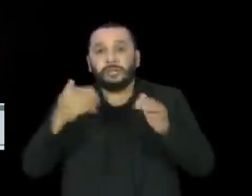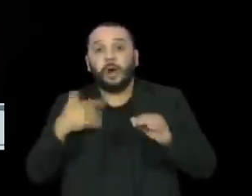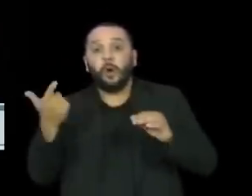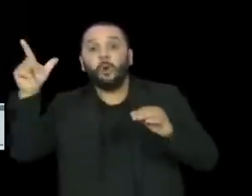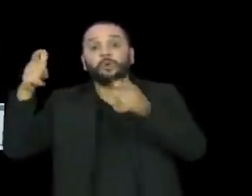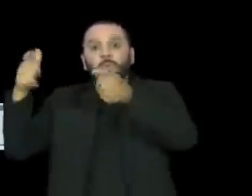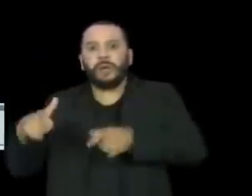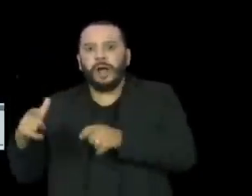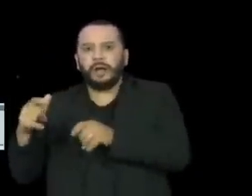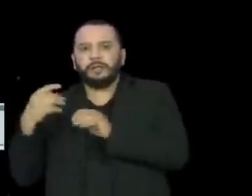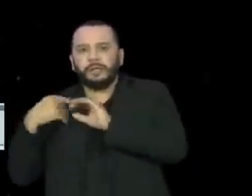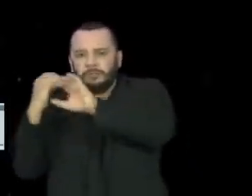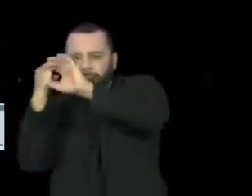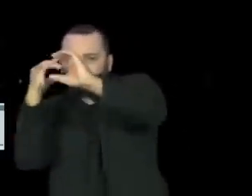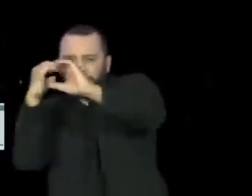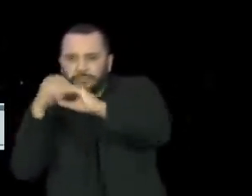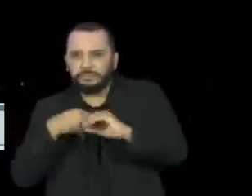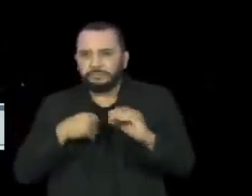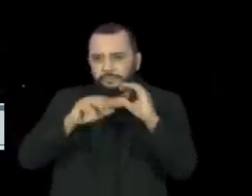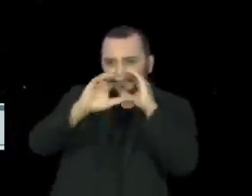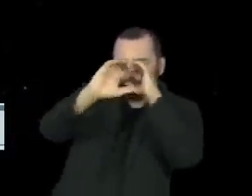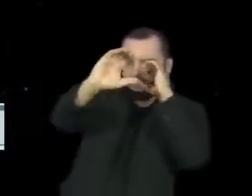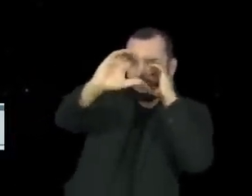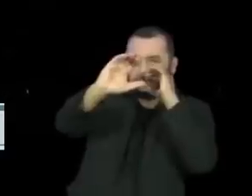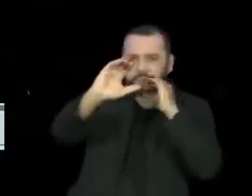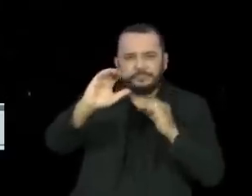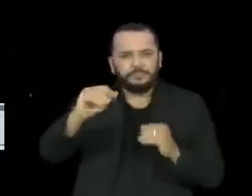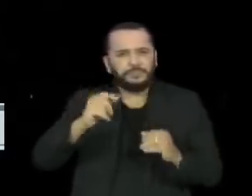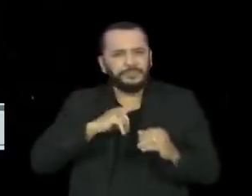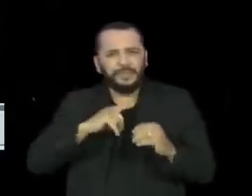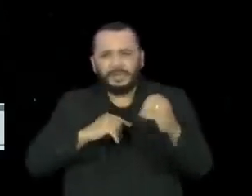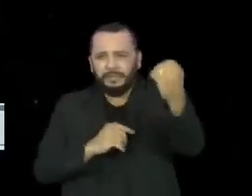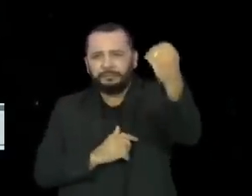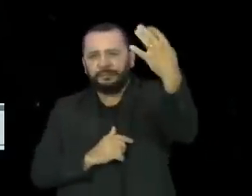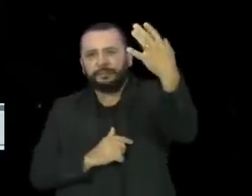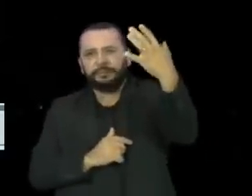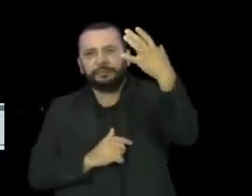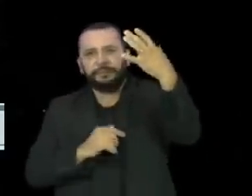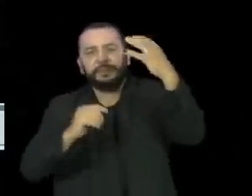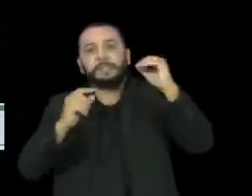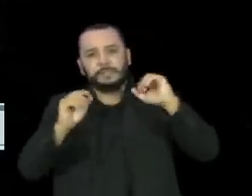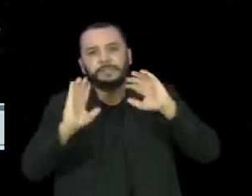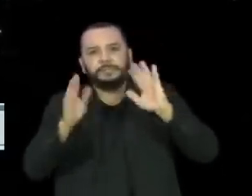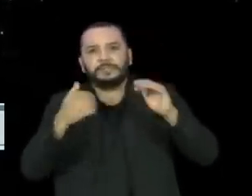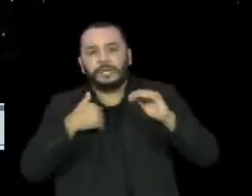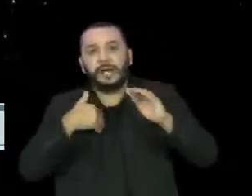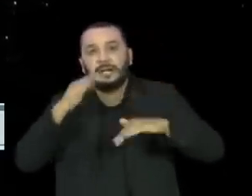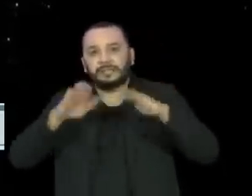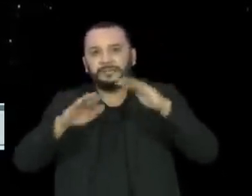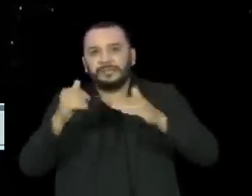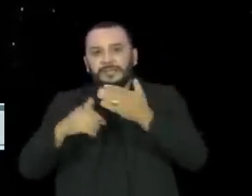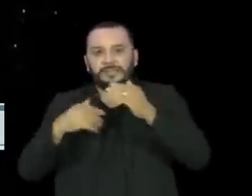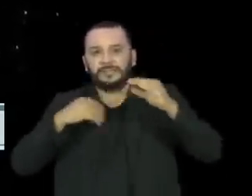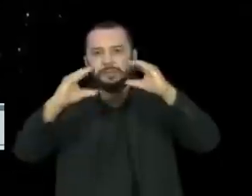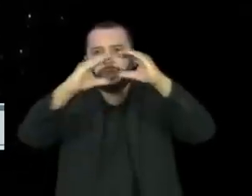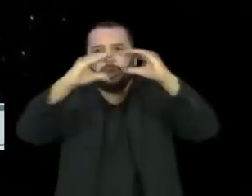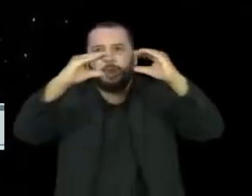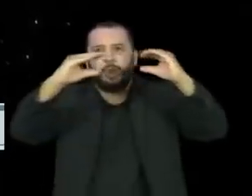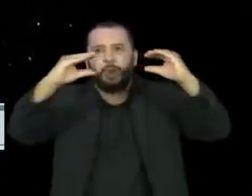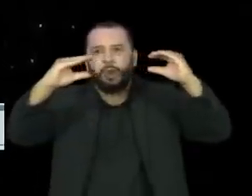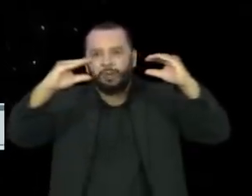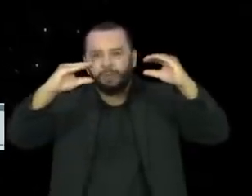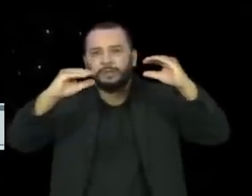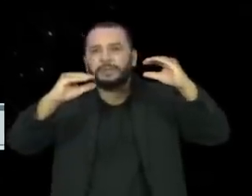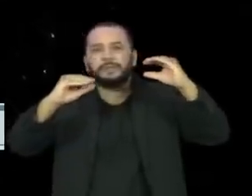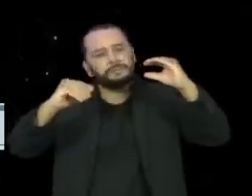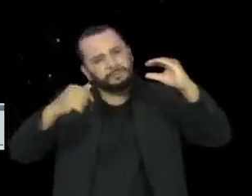observatórios. Dependendo da incidência de luz, o formato variava. Hora era comprido, lembrando